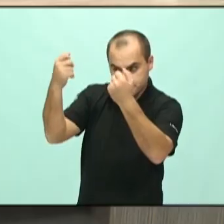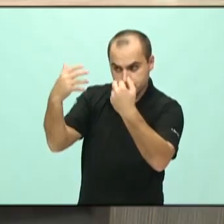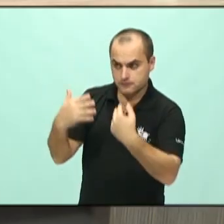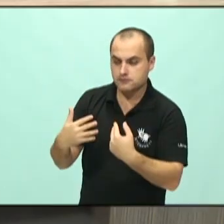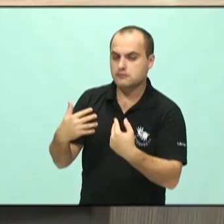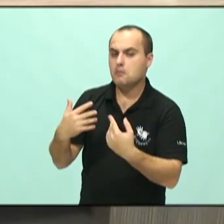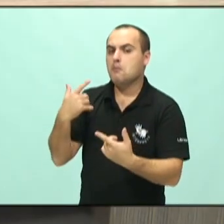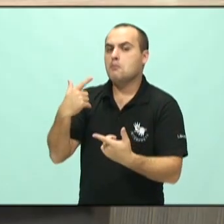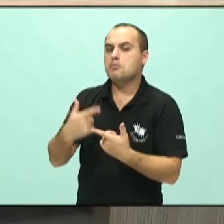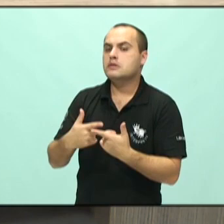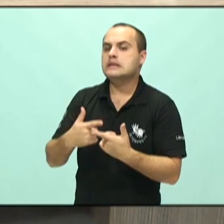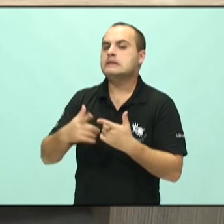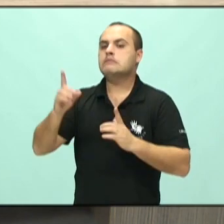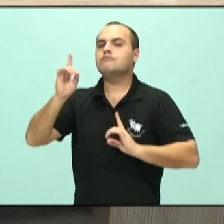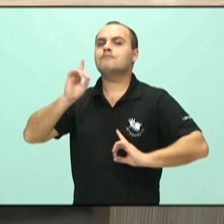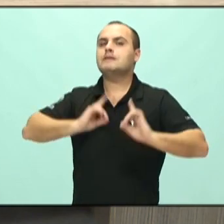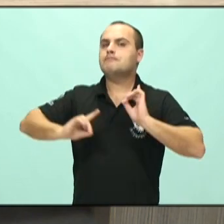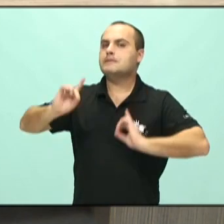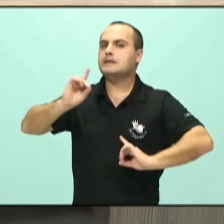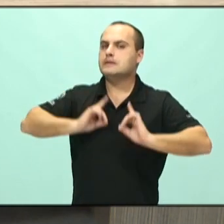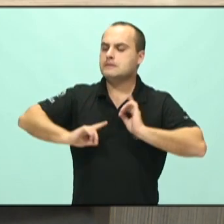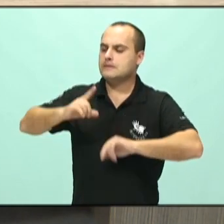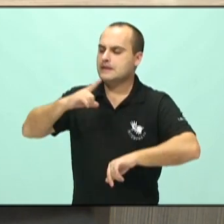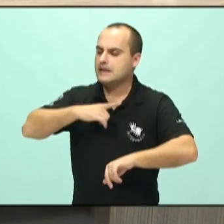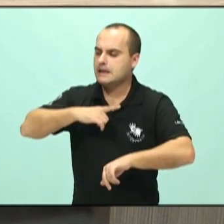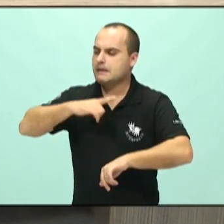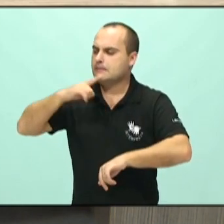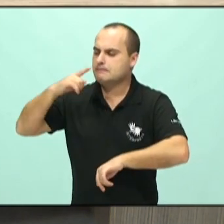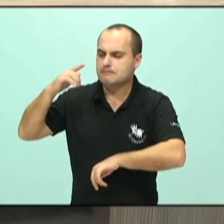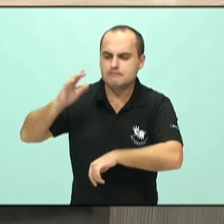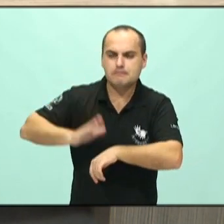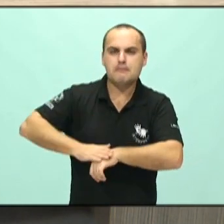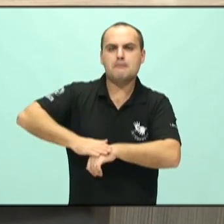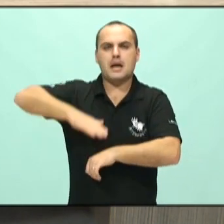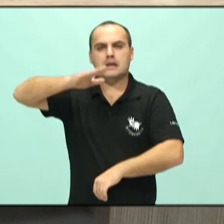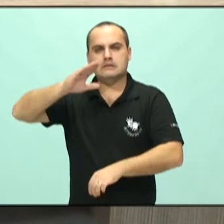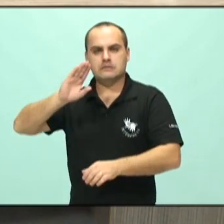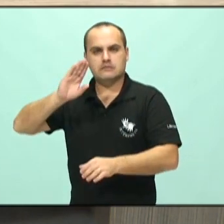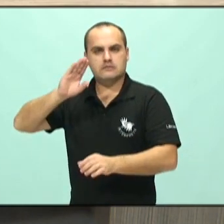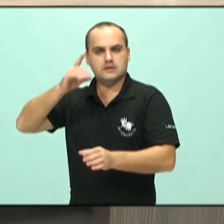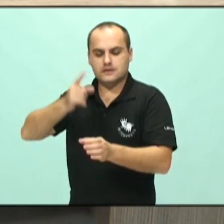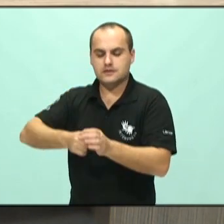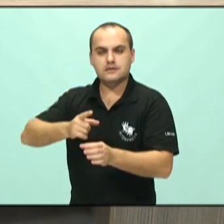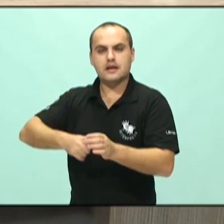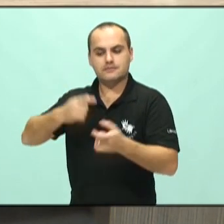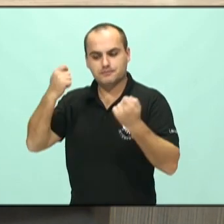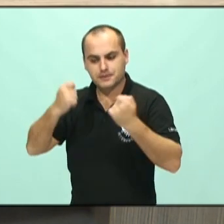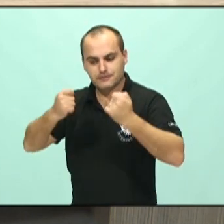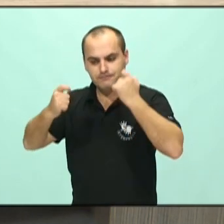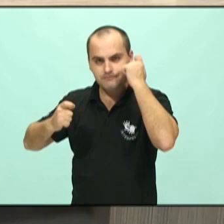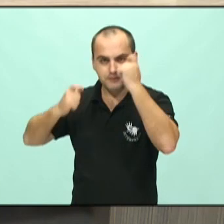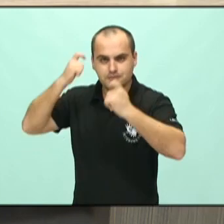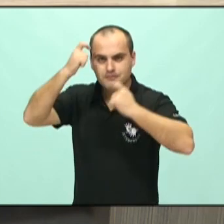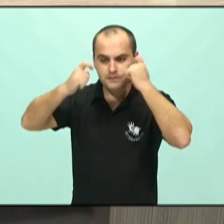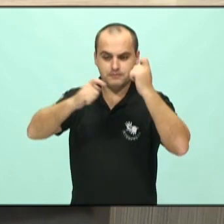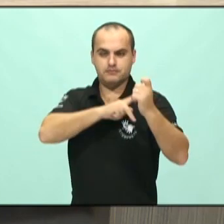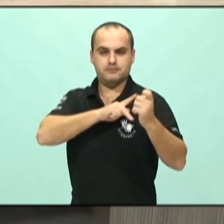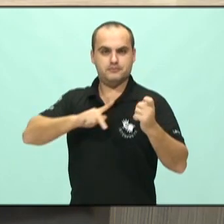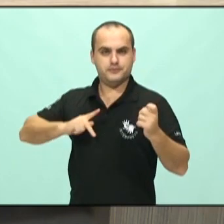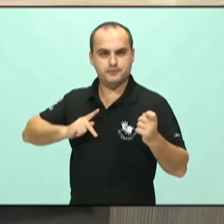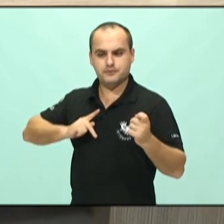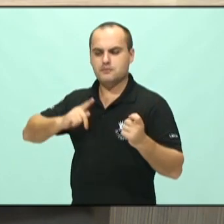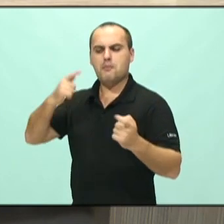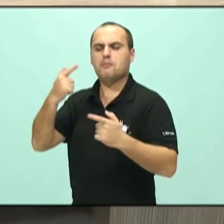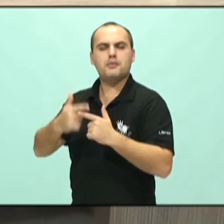cada vez mais um problema de saúde pública e cada vez mais agressivo à sociedade?